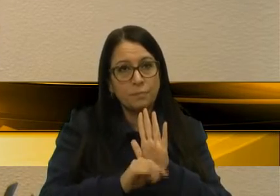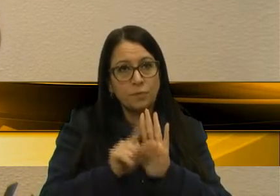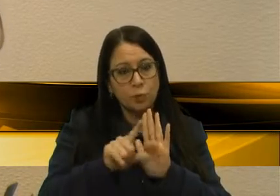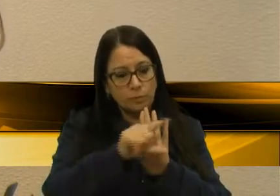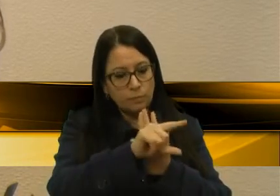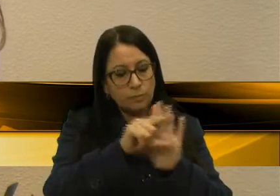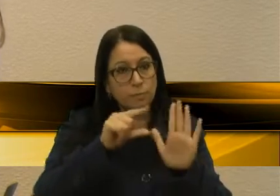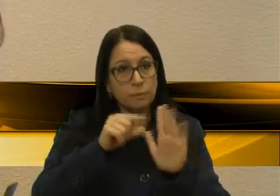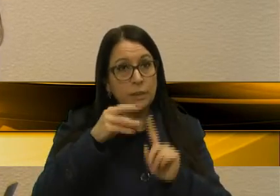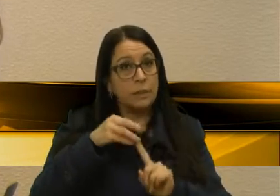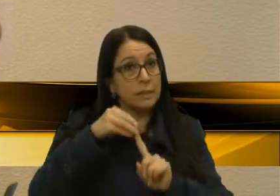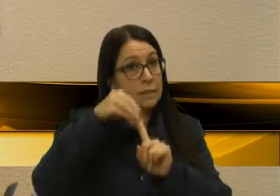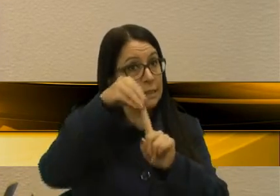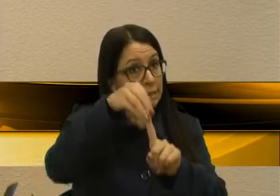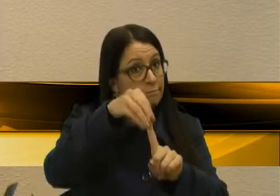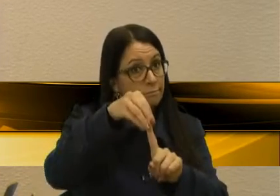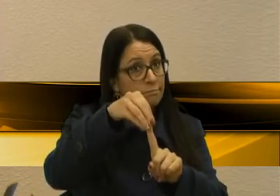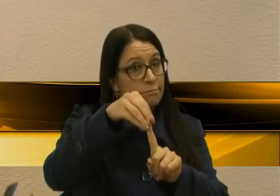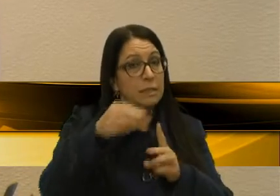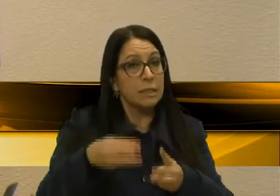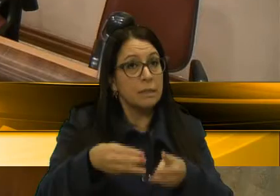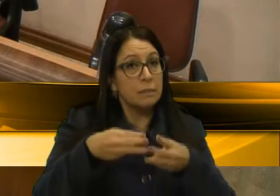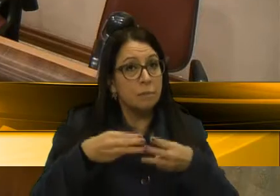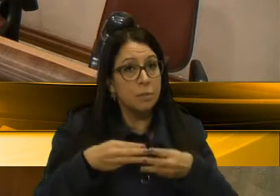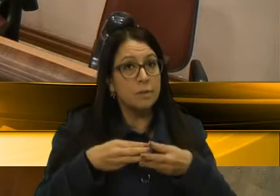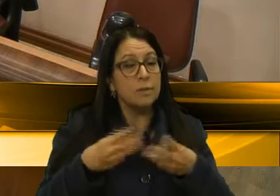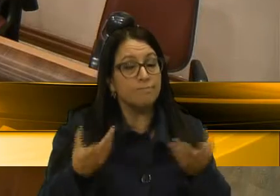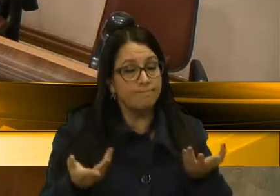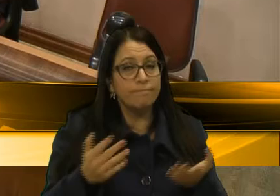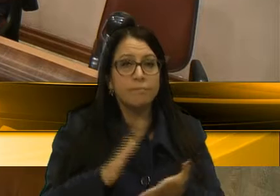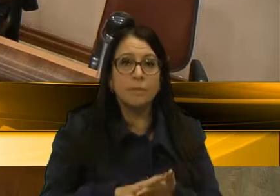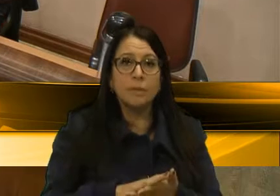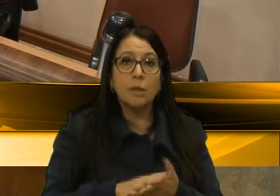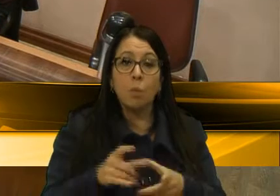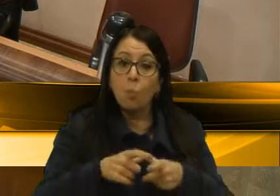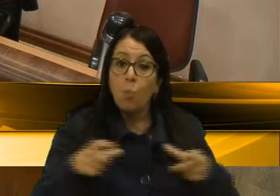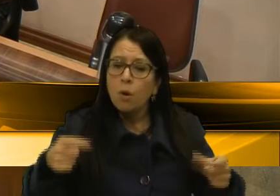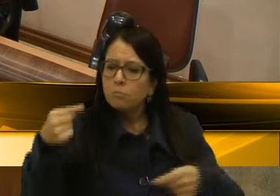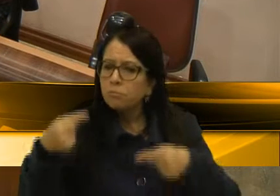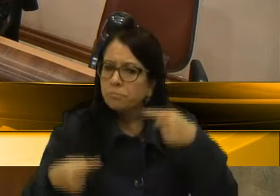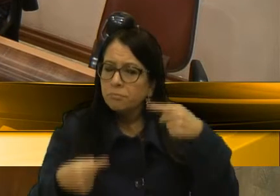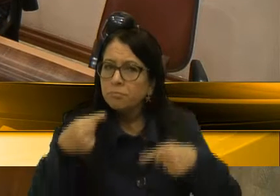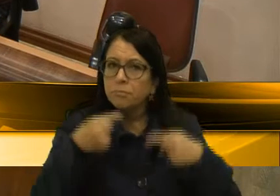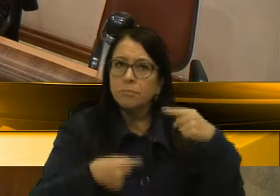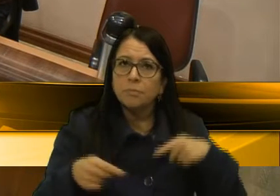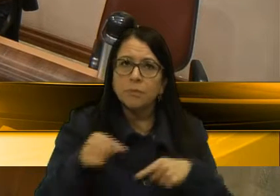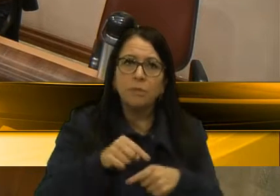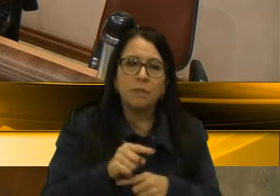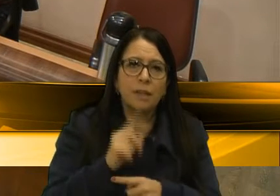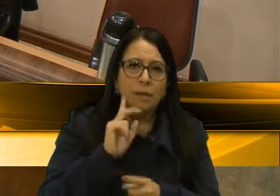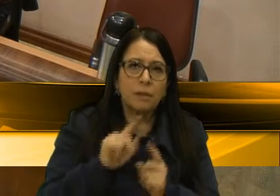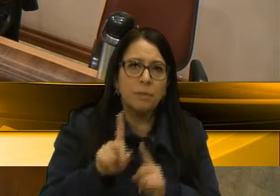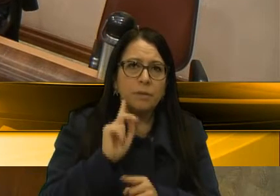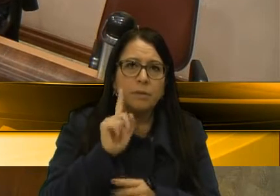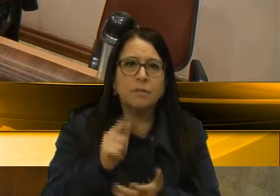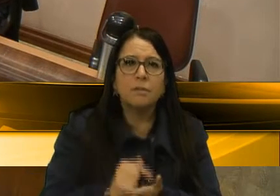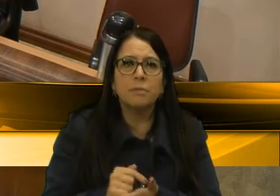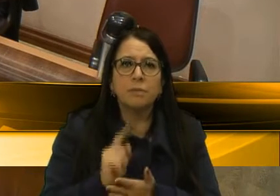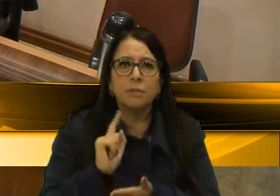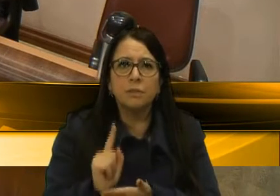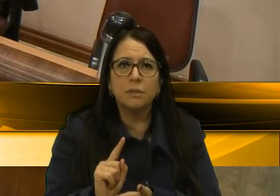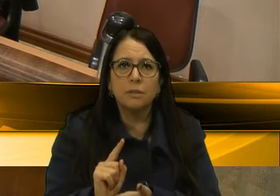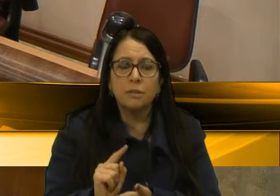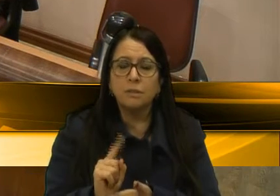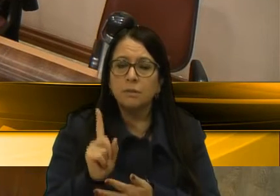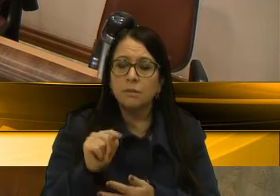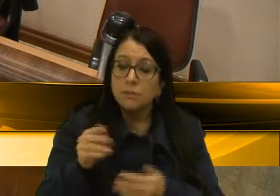parágrafos que eu destacaria nesse momento da moção é, no mínimo, um amplo debate. A gente não pode